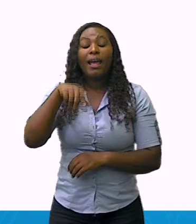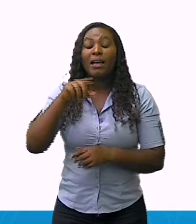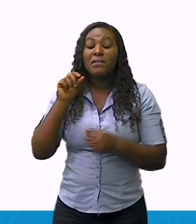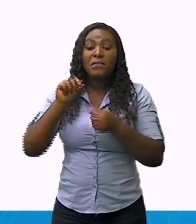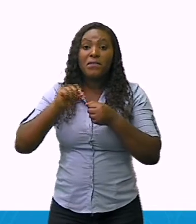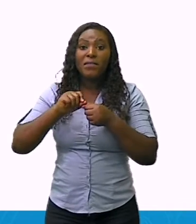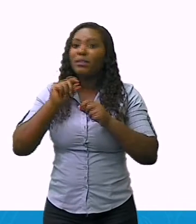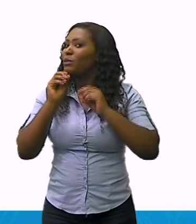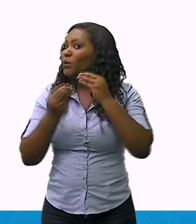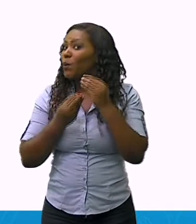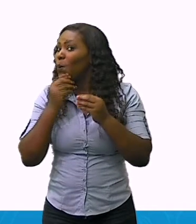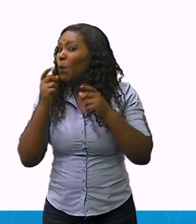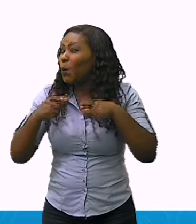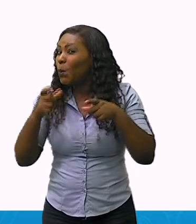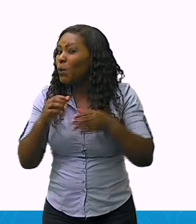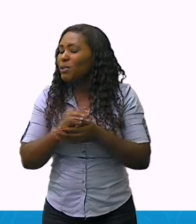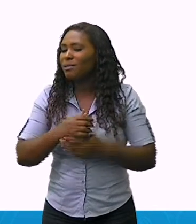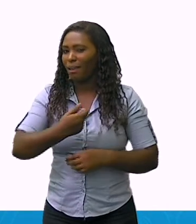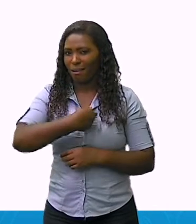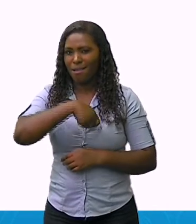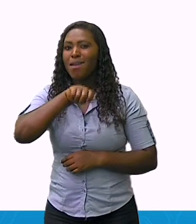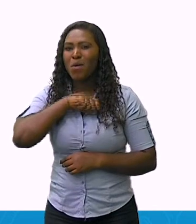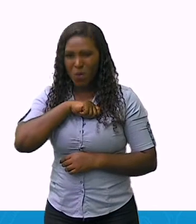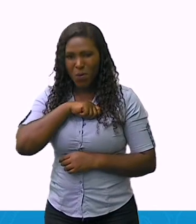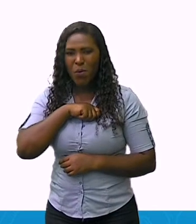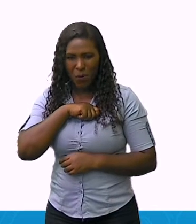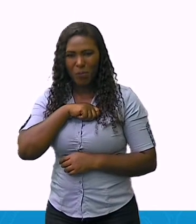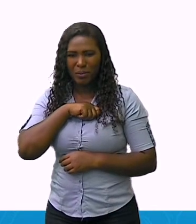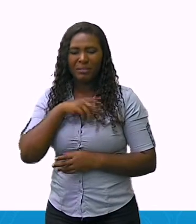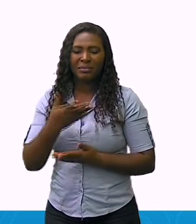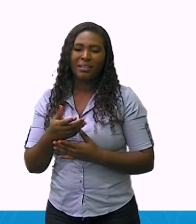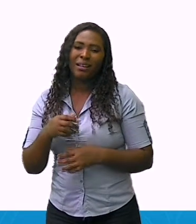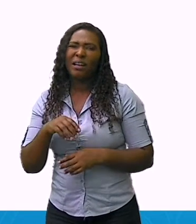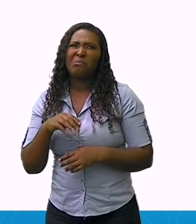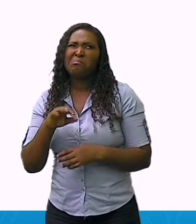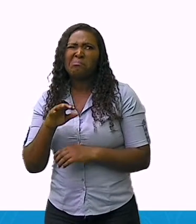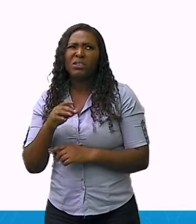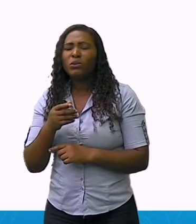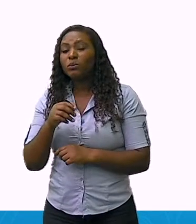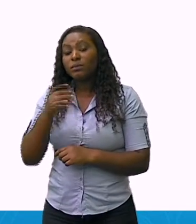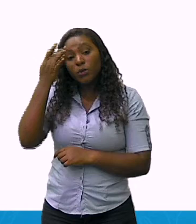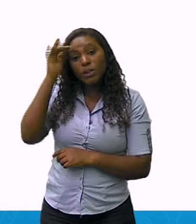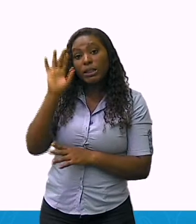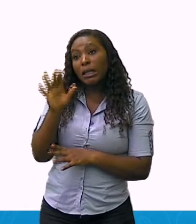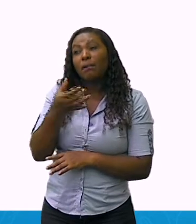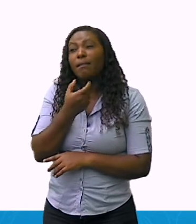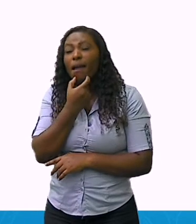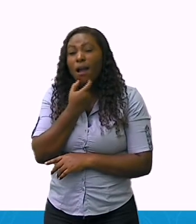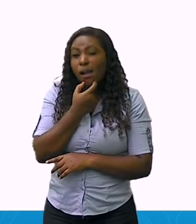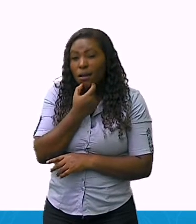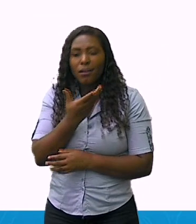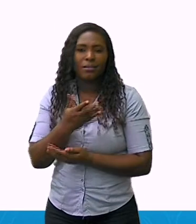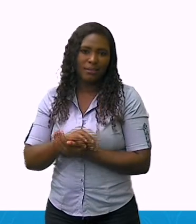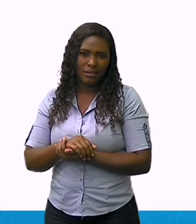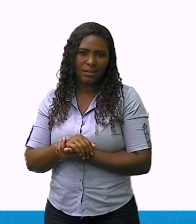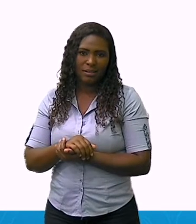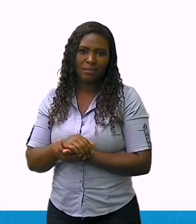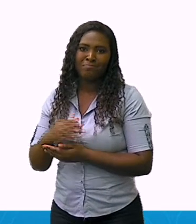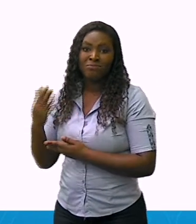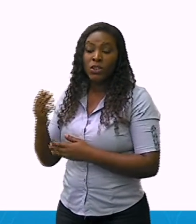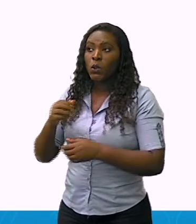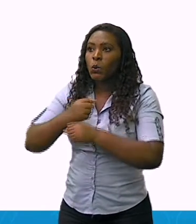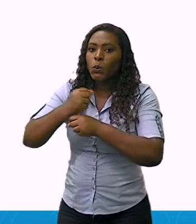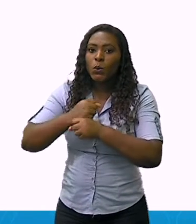provavelmente da Inglaterra, no ano de 1925, e que se encontra nessa praça,